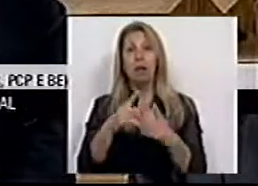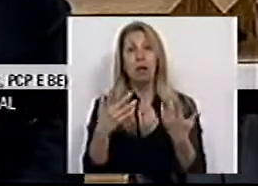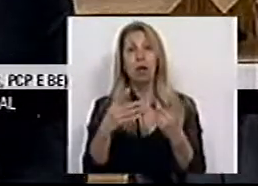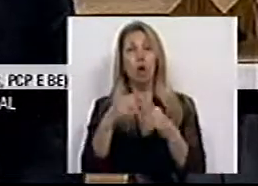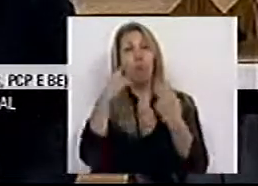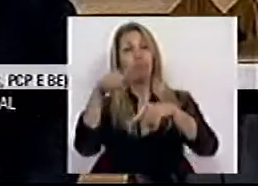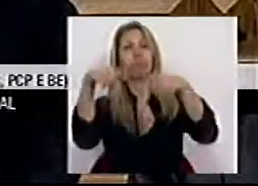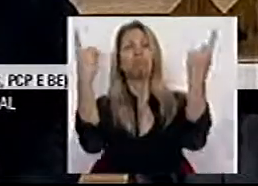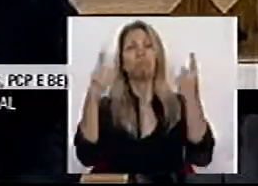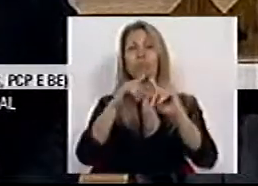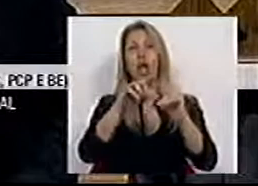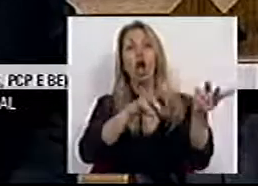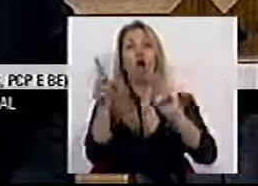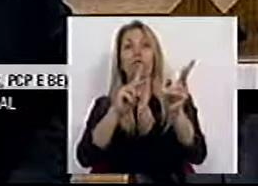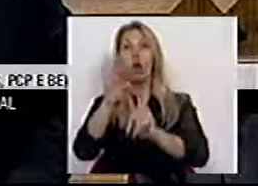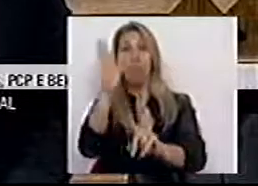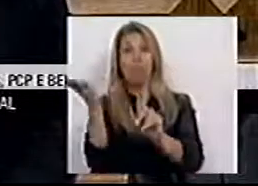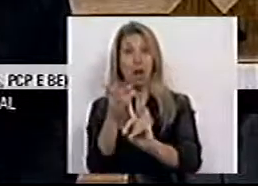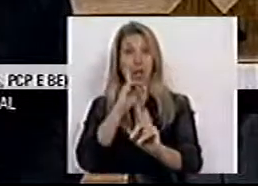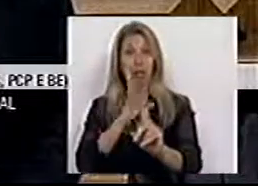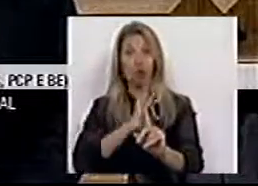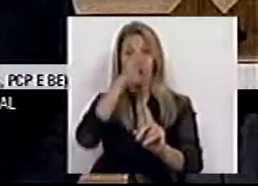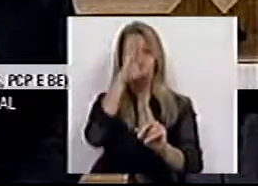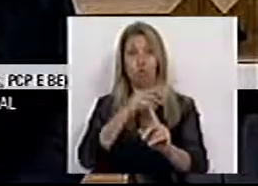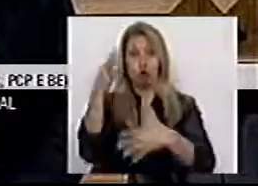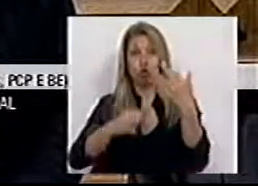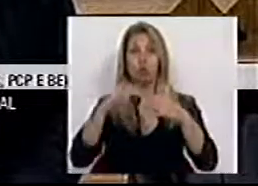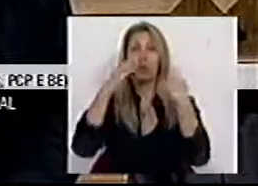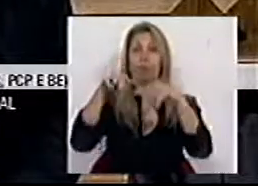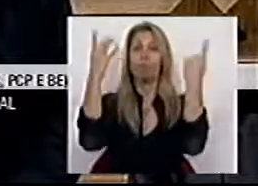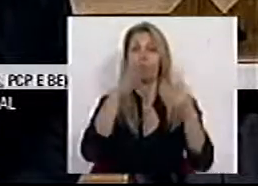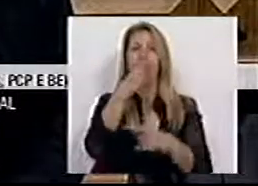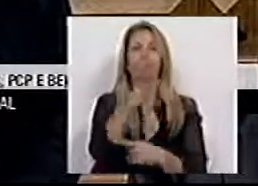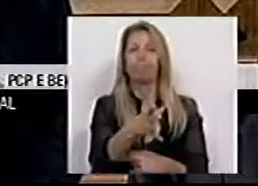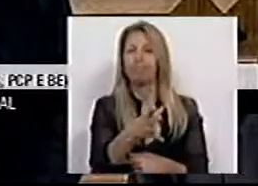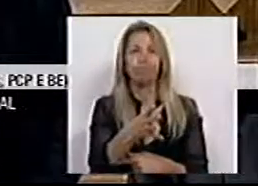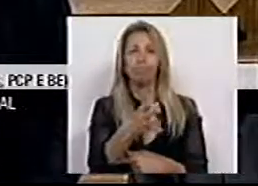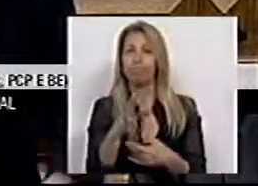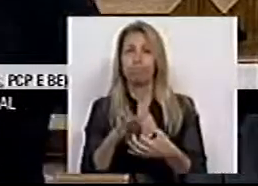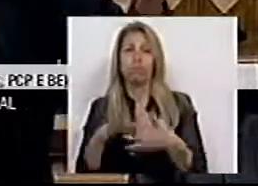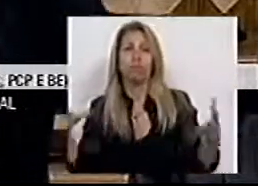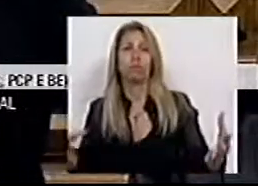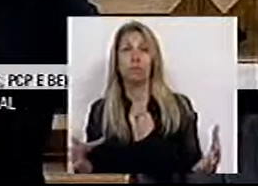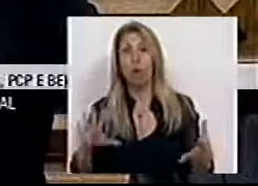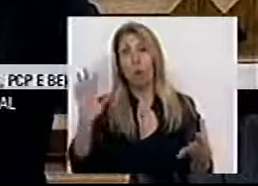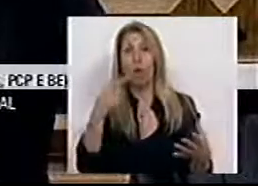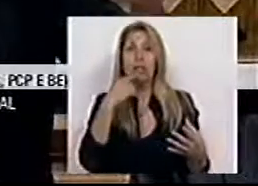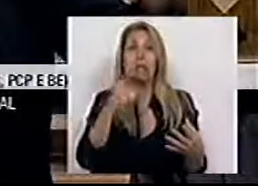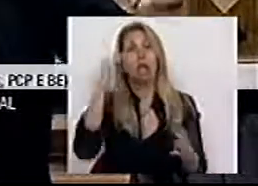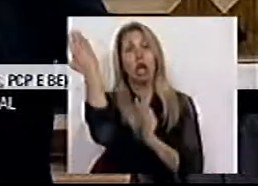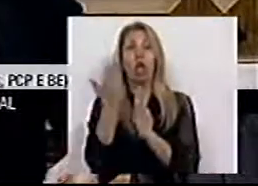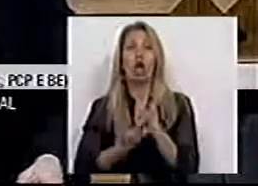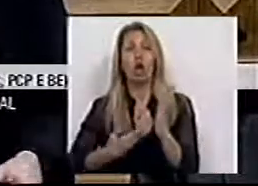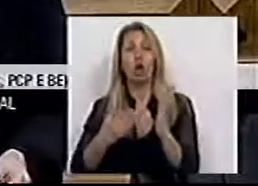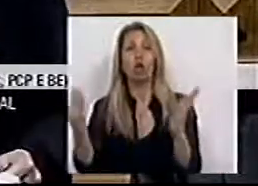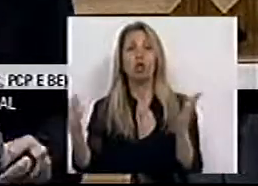da Sra. Ministra da Justiça não sobrevive à evidência de uma declaração de inconstitucionalidade. Esta bandeira caiu,